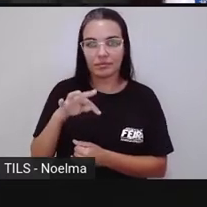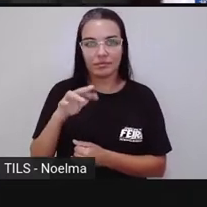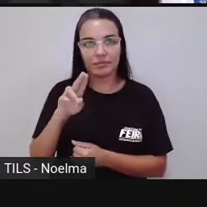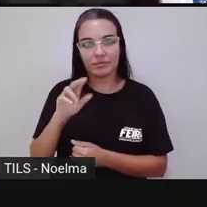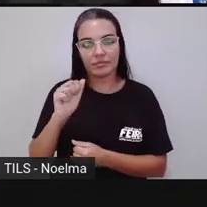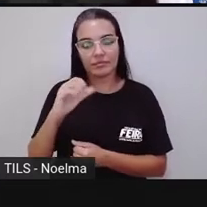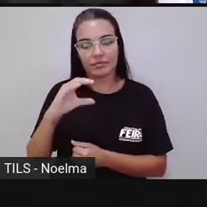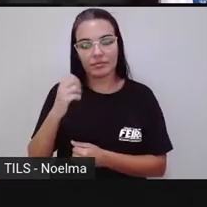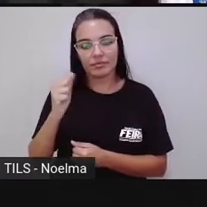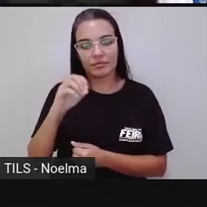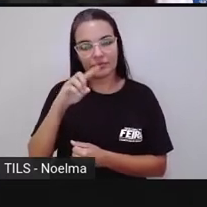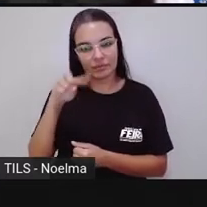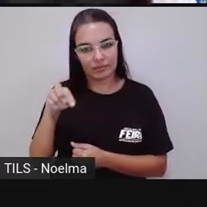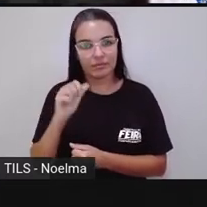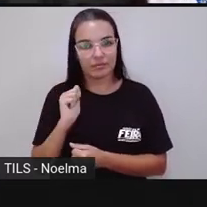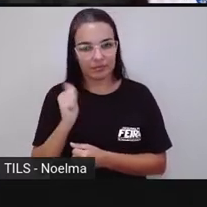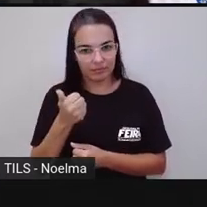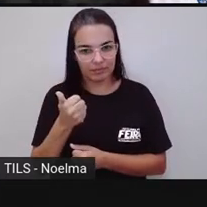não os acentos.